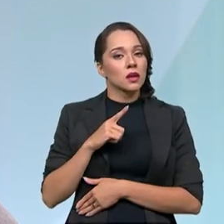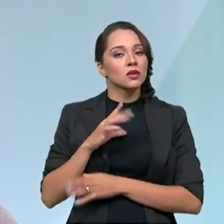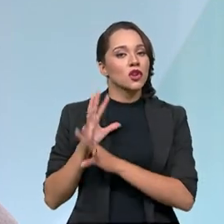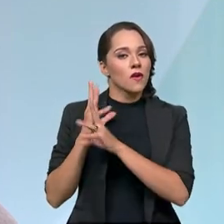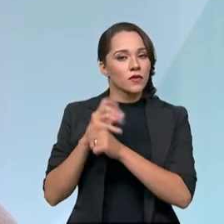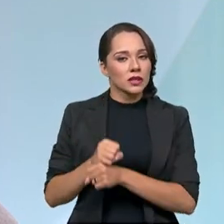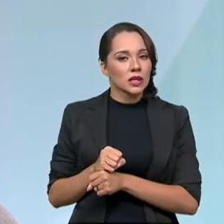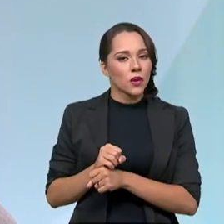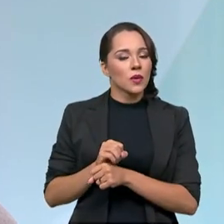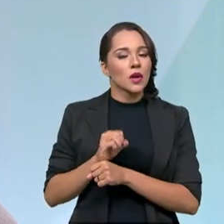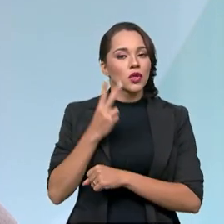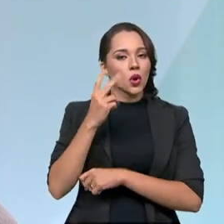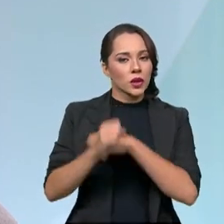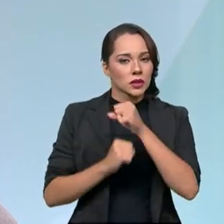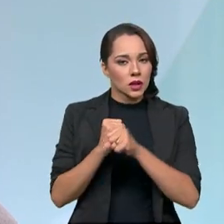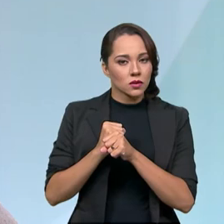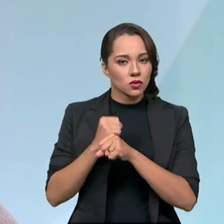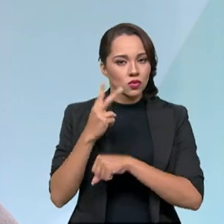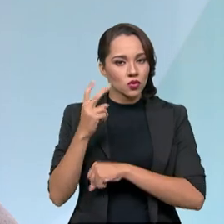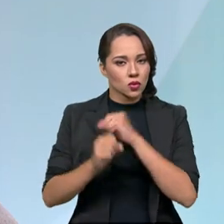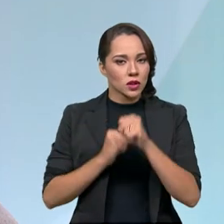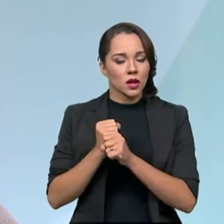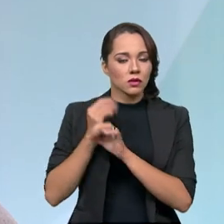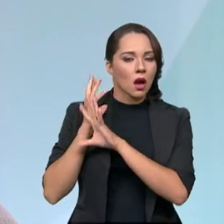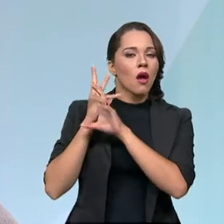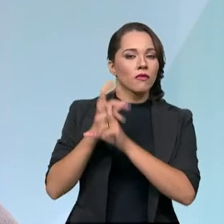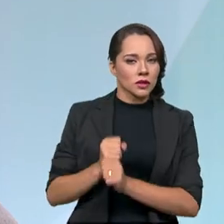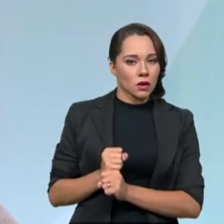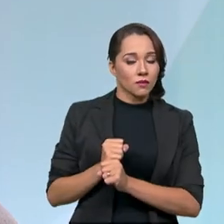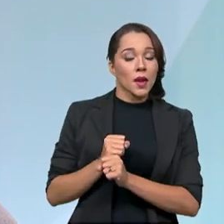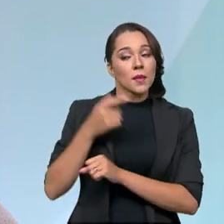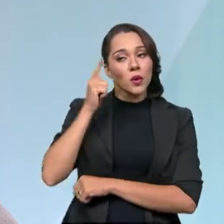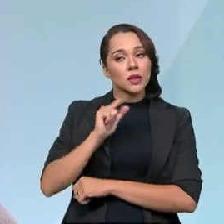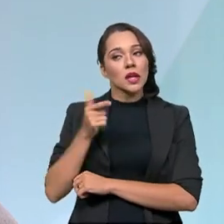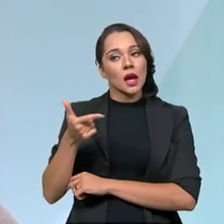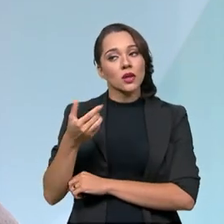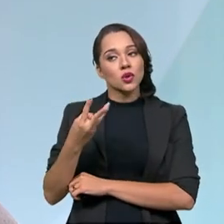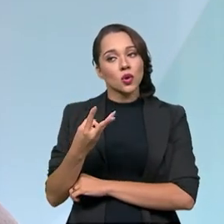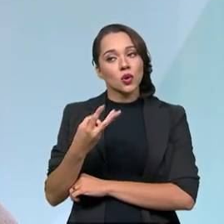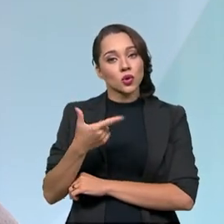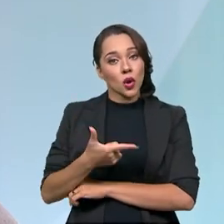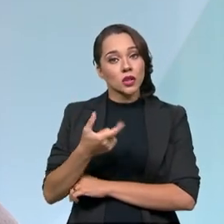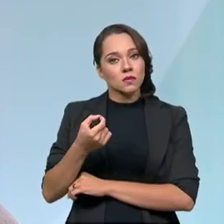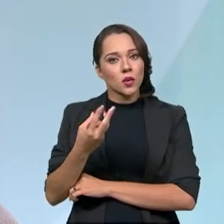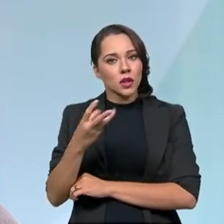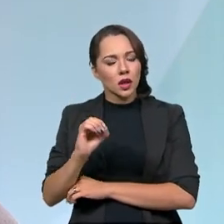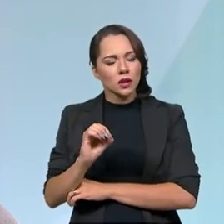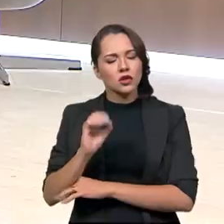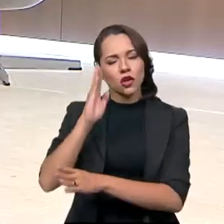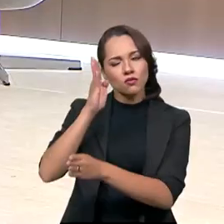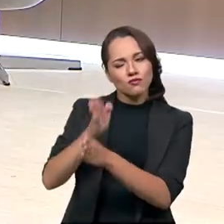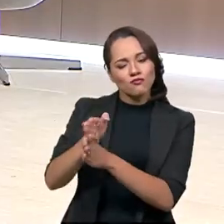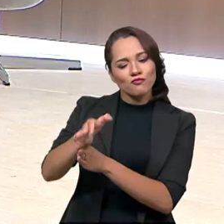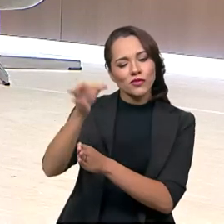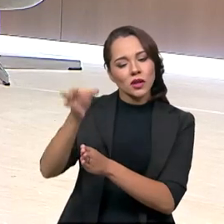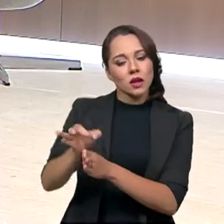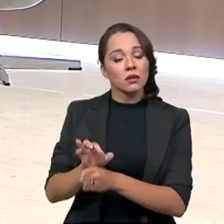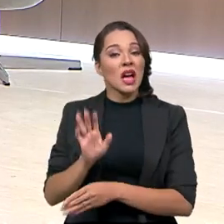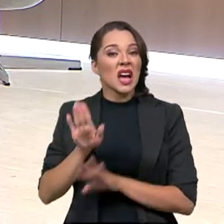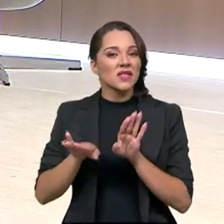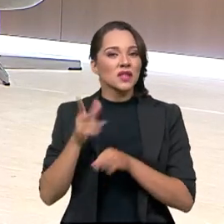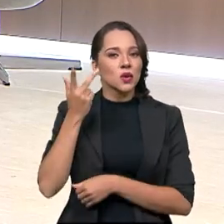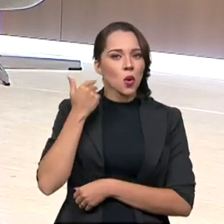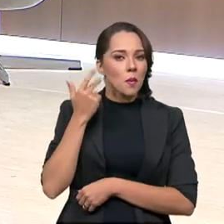de revisão a cada dois anos. Então, seja, para que nós cheguemos lá em 2030 no rumo certo. Então, é muito normal